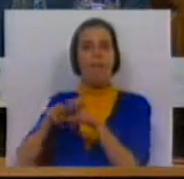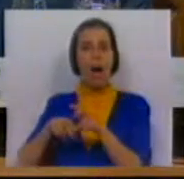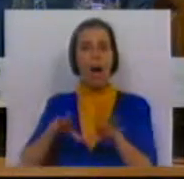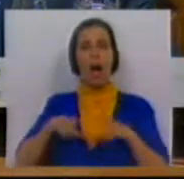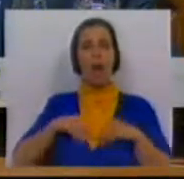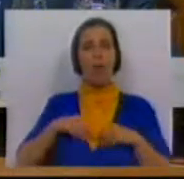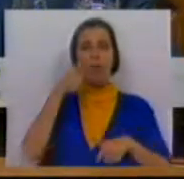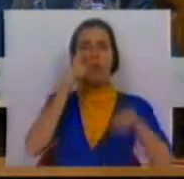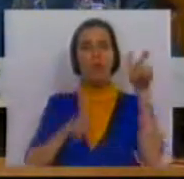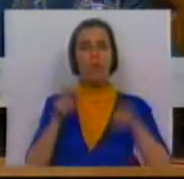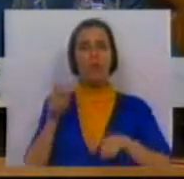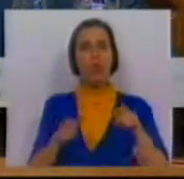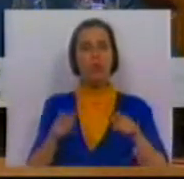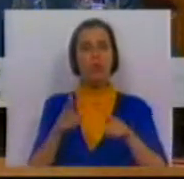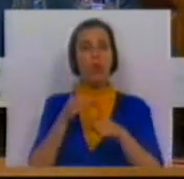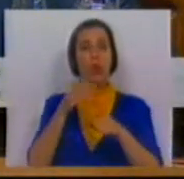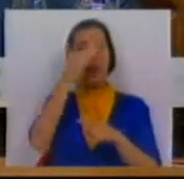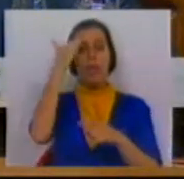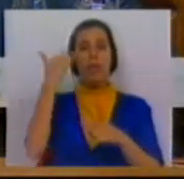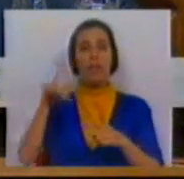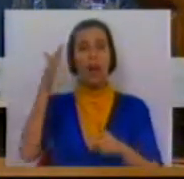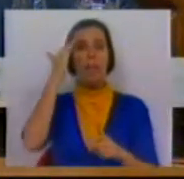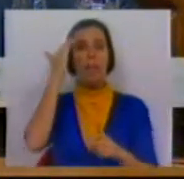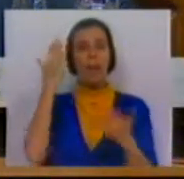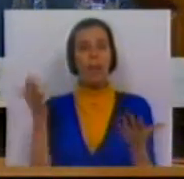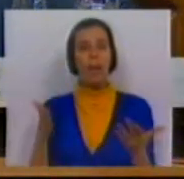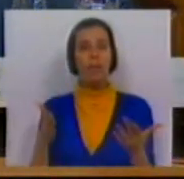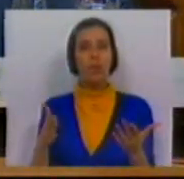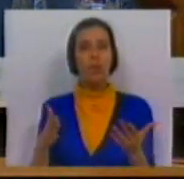acolher cidadãos com dificuldades mentais,